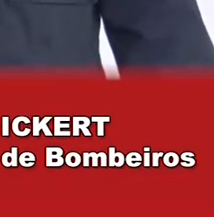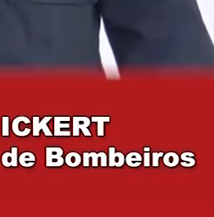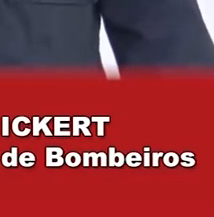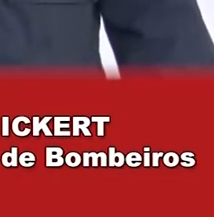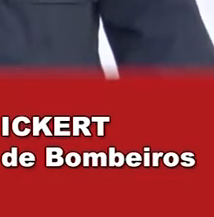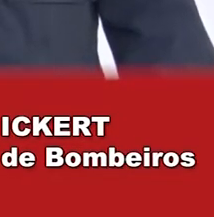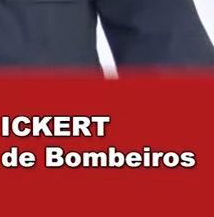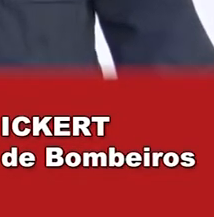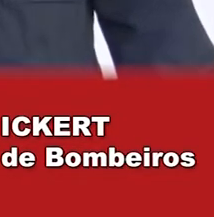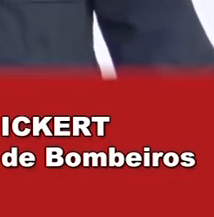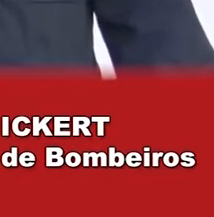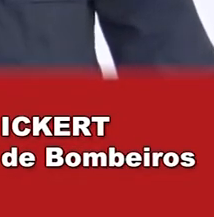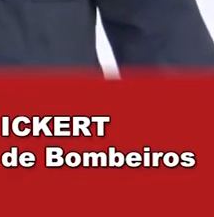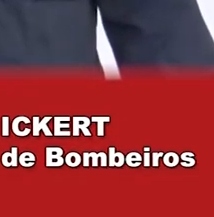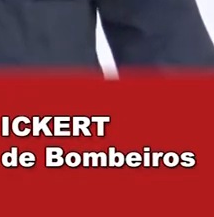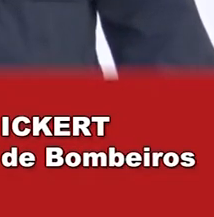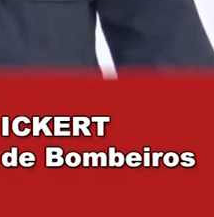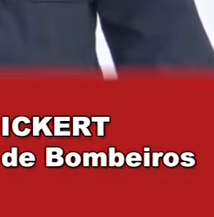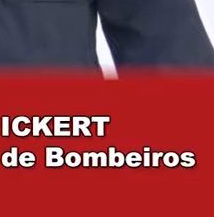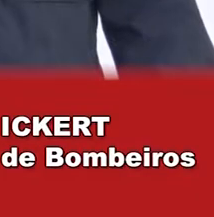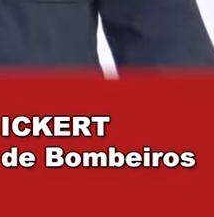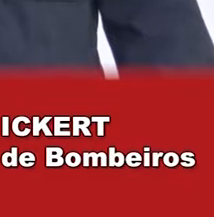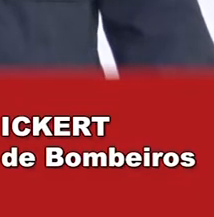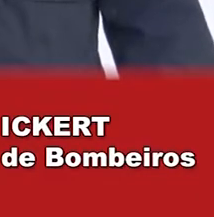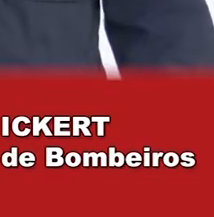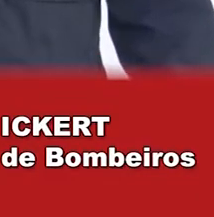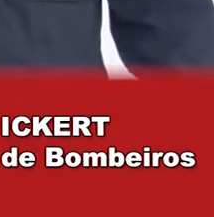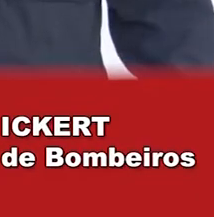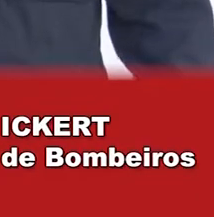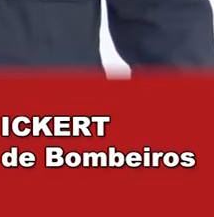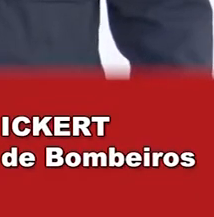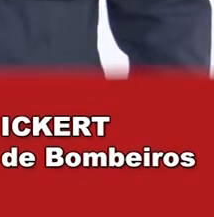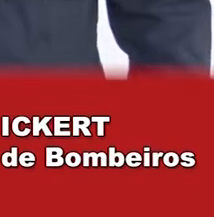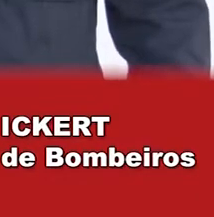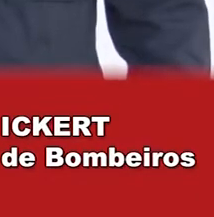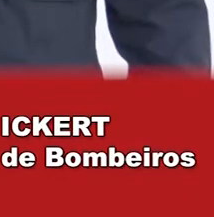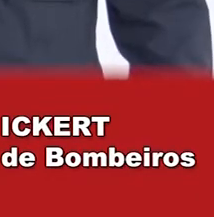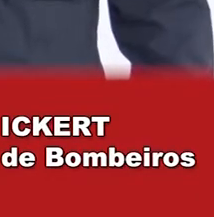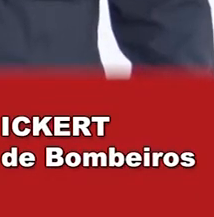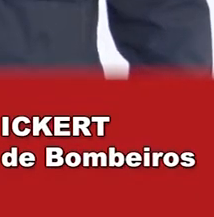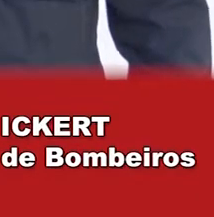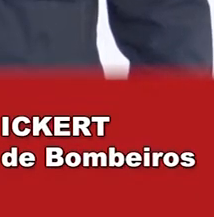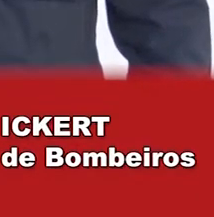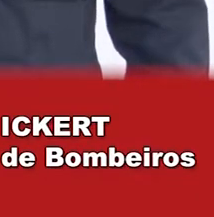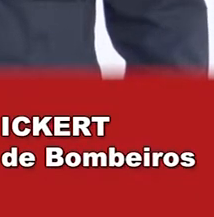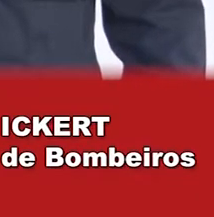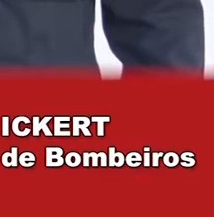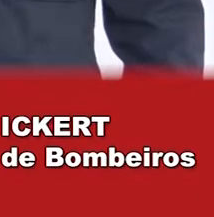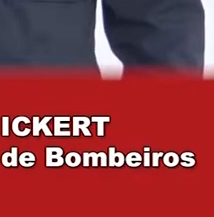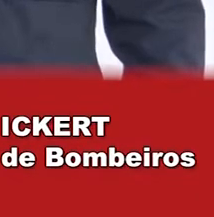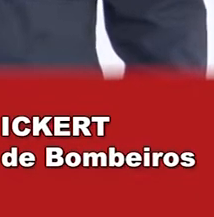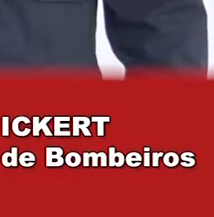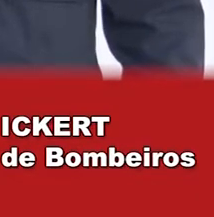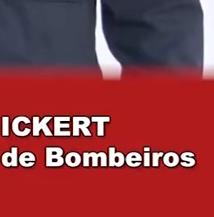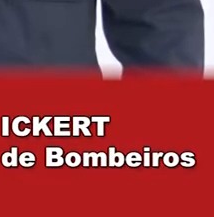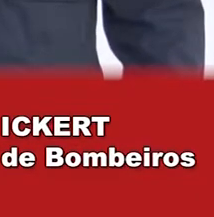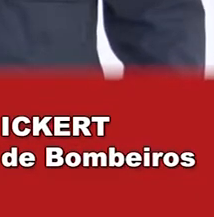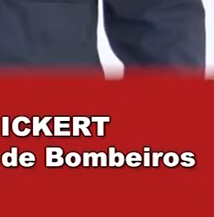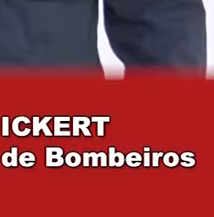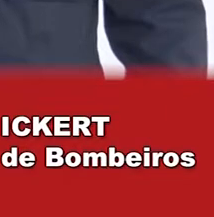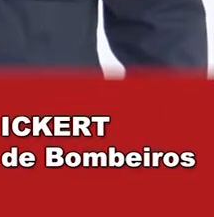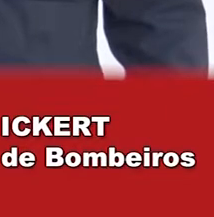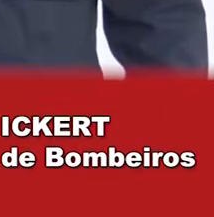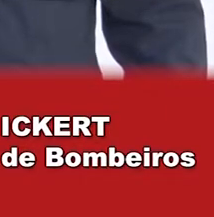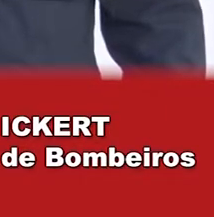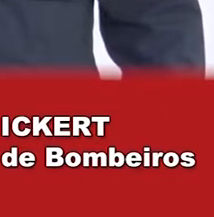fios de eletricidade, deve isolar o local, chamar uma equipe para que faça manutenção desse